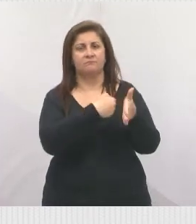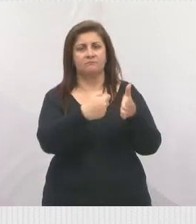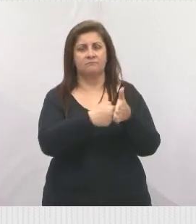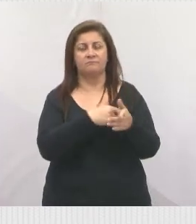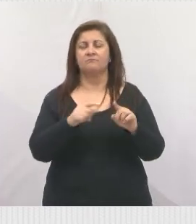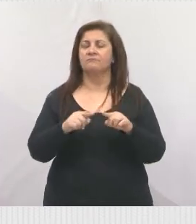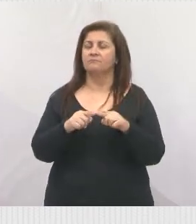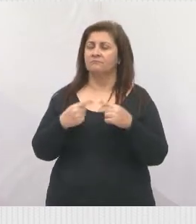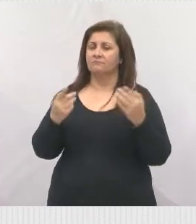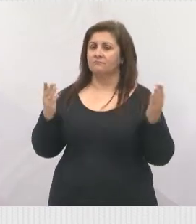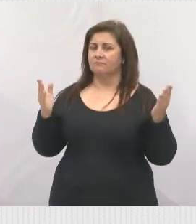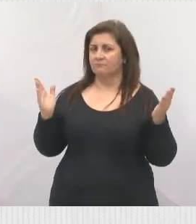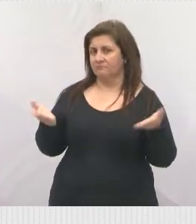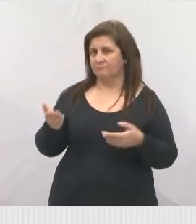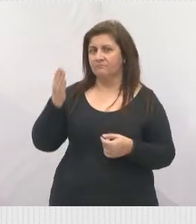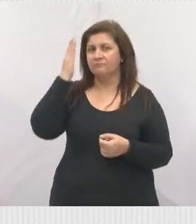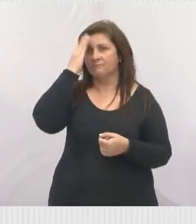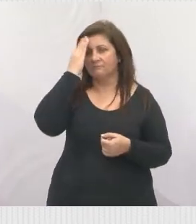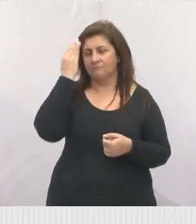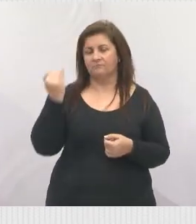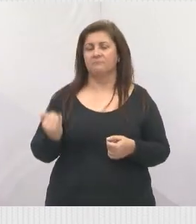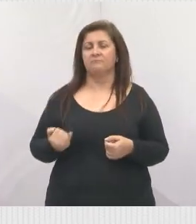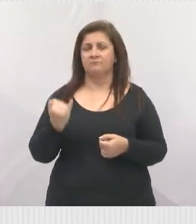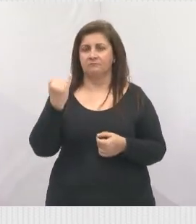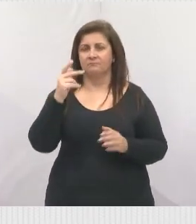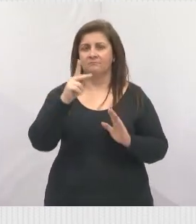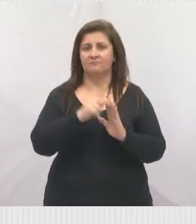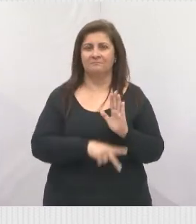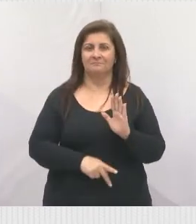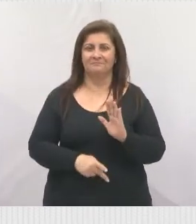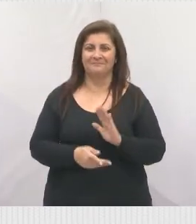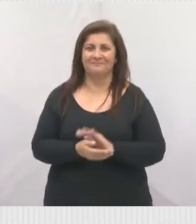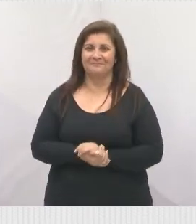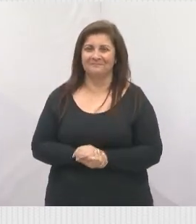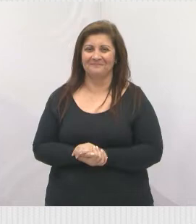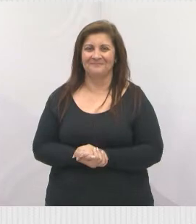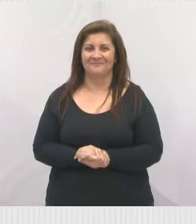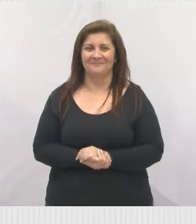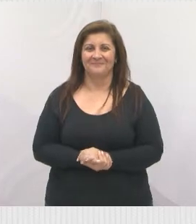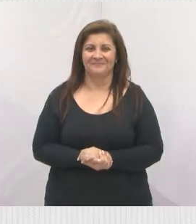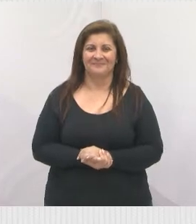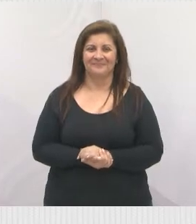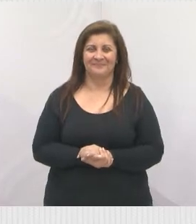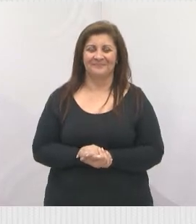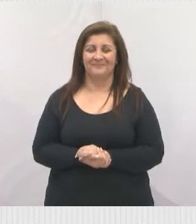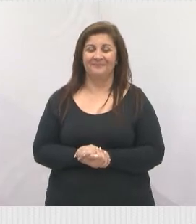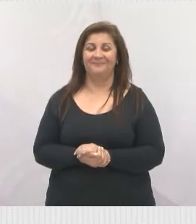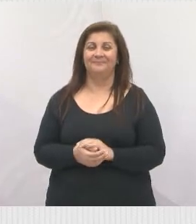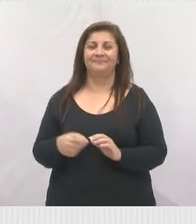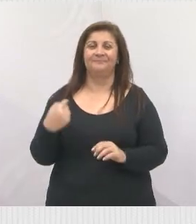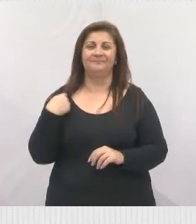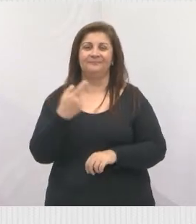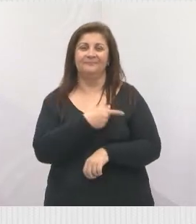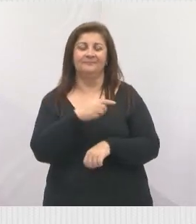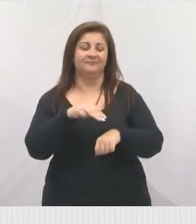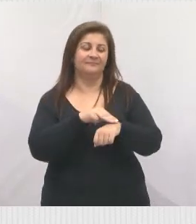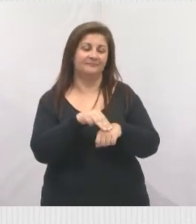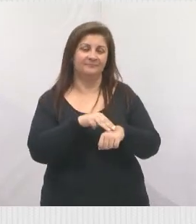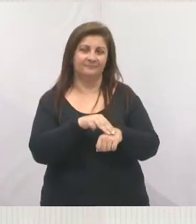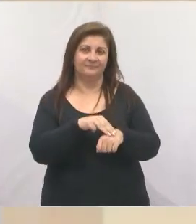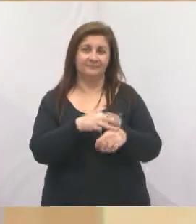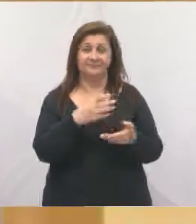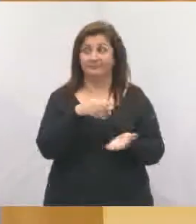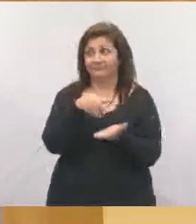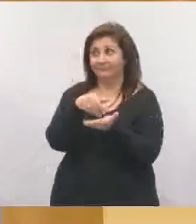mas, ao mesmo tempo, a gente sabe da importância que é esses projetos, né, e agora, né, a gente vai estar conversando, esse projeto vai para a mão do